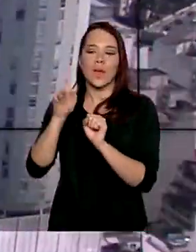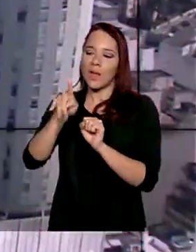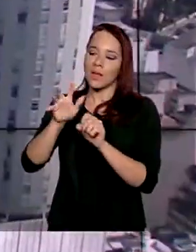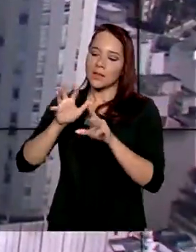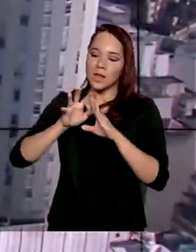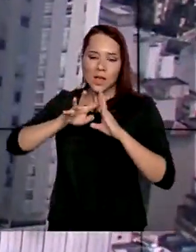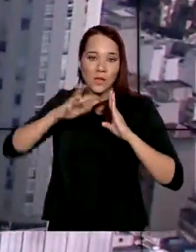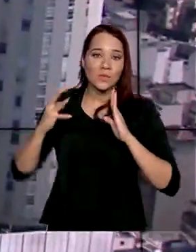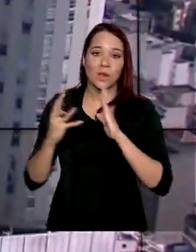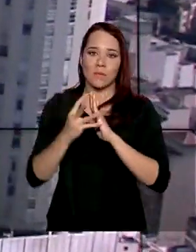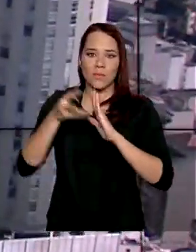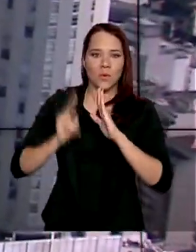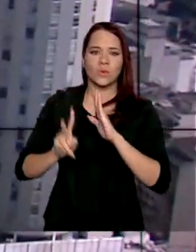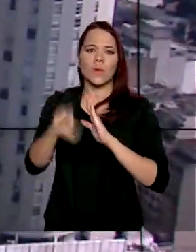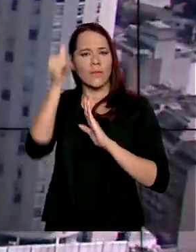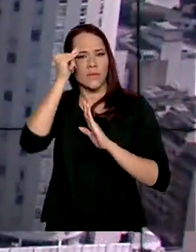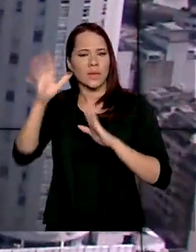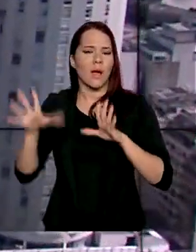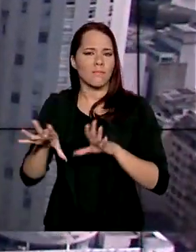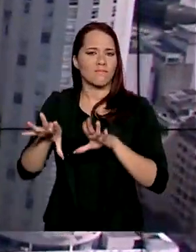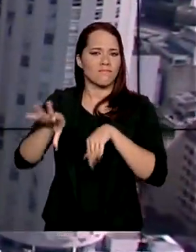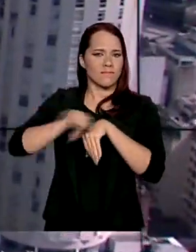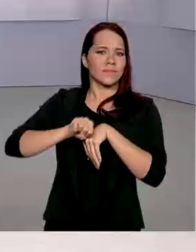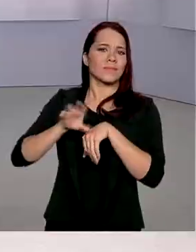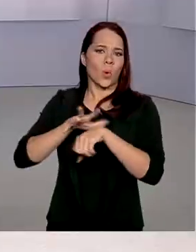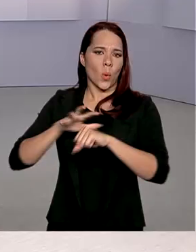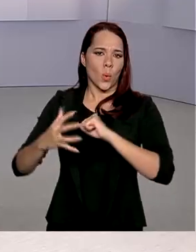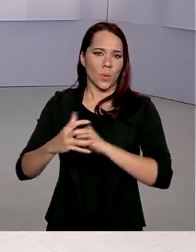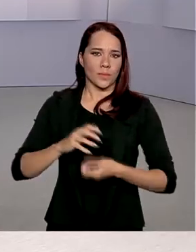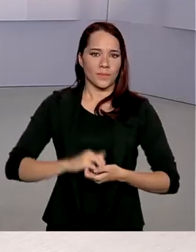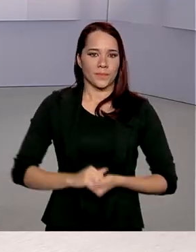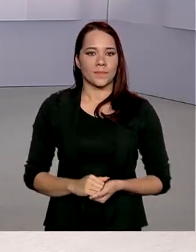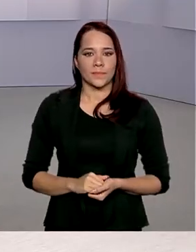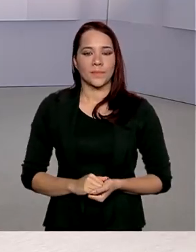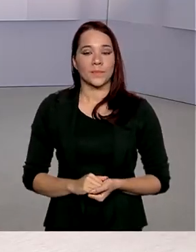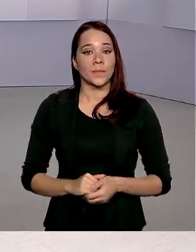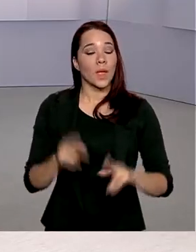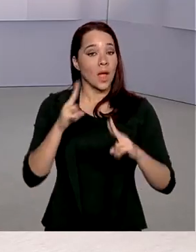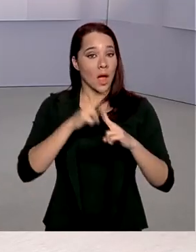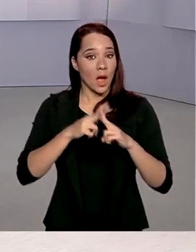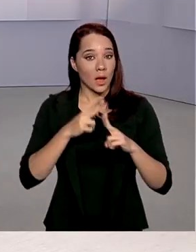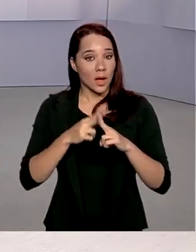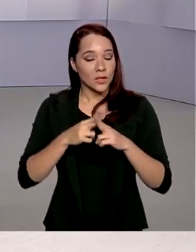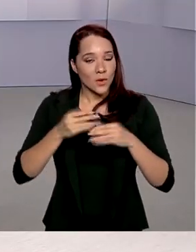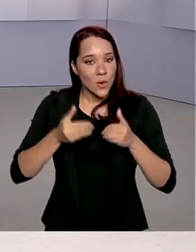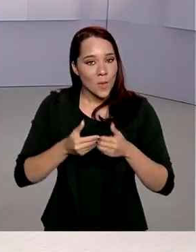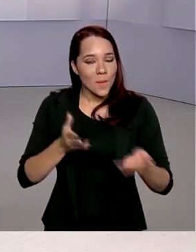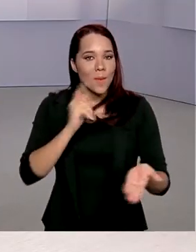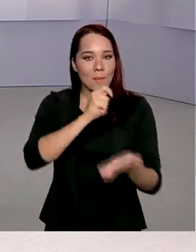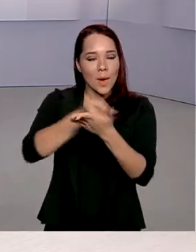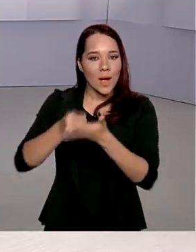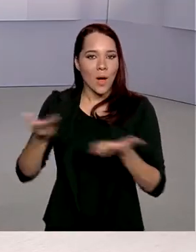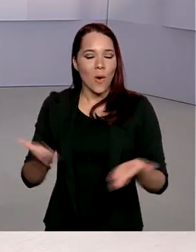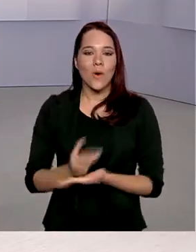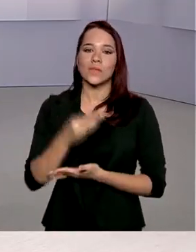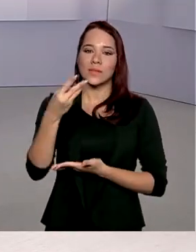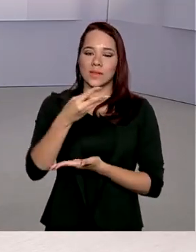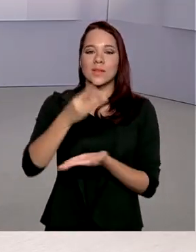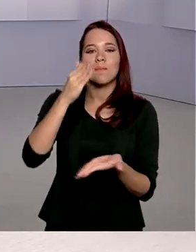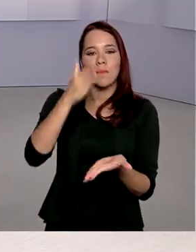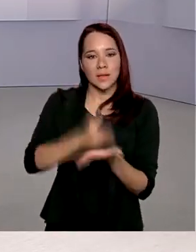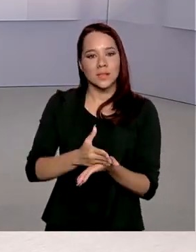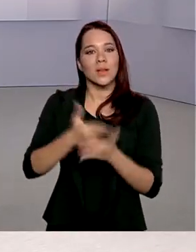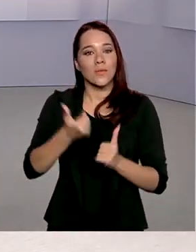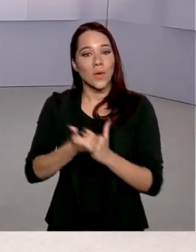minimizar as chances de contágio pela Covid-19. A Caixa começa a pagar hoje a terceira parcela do